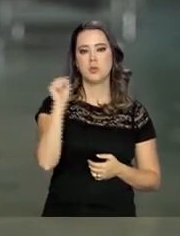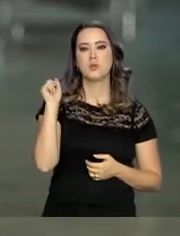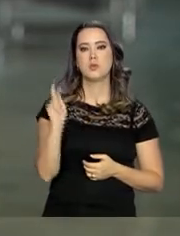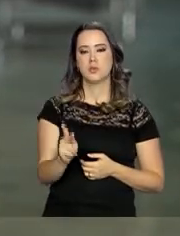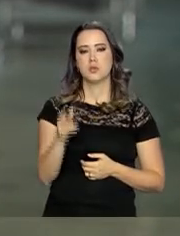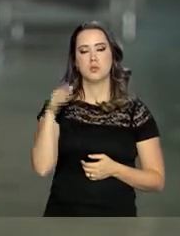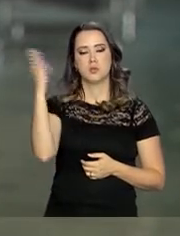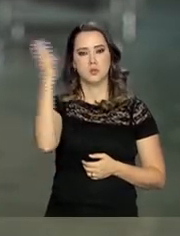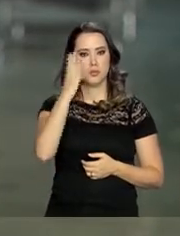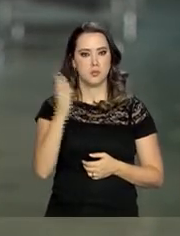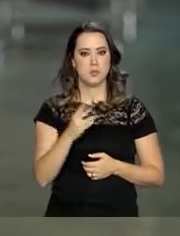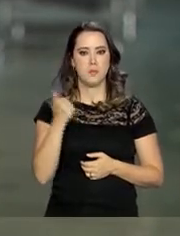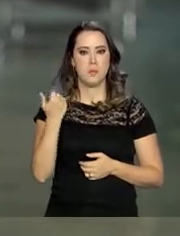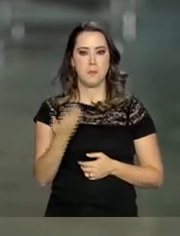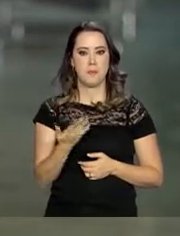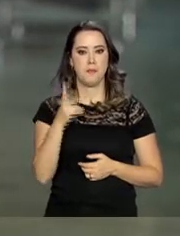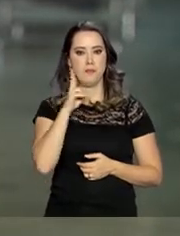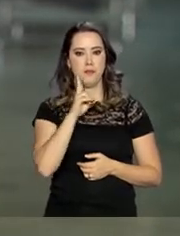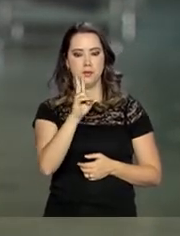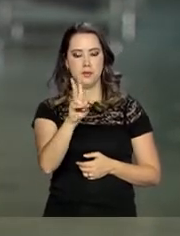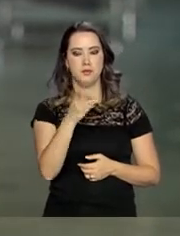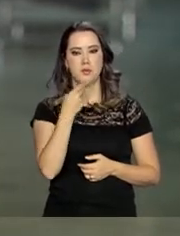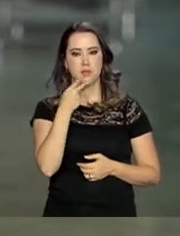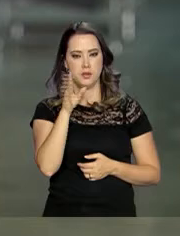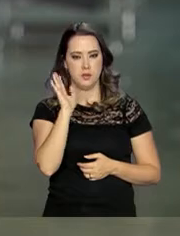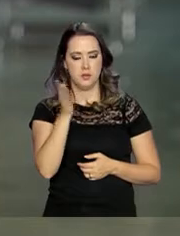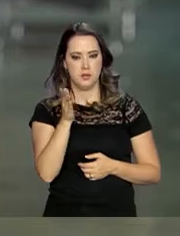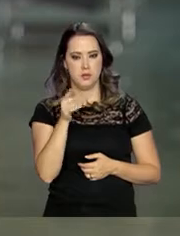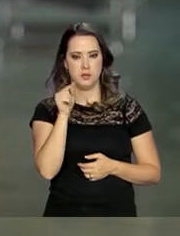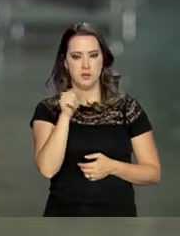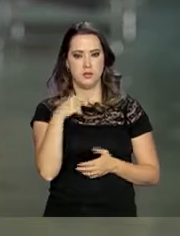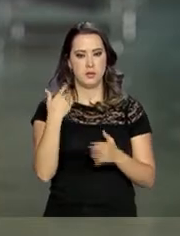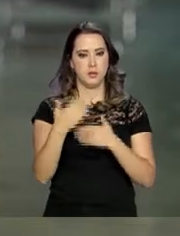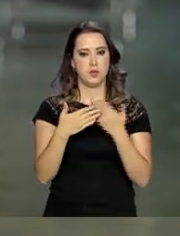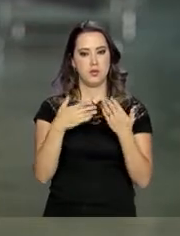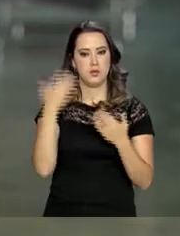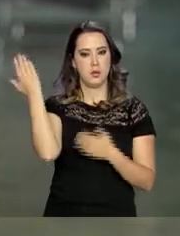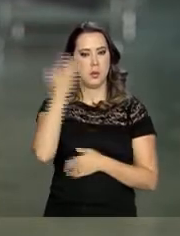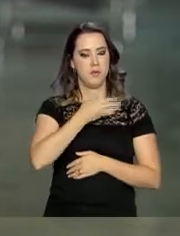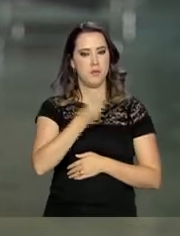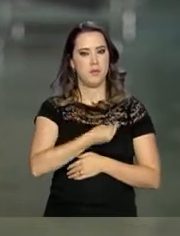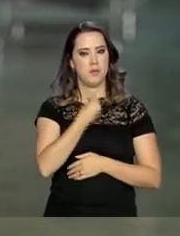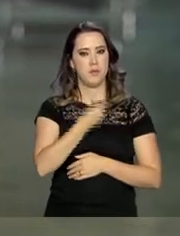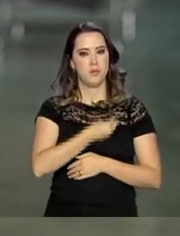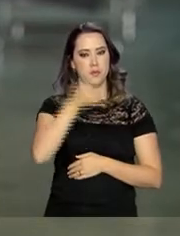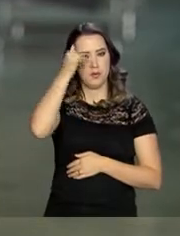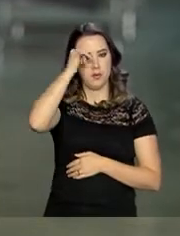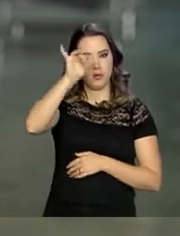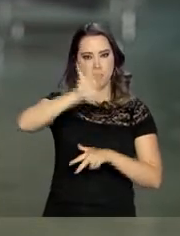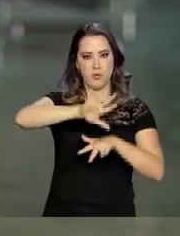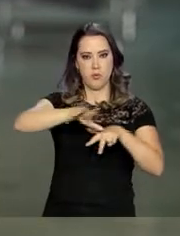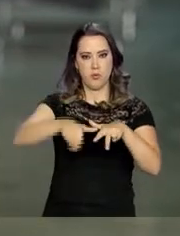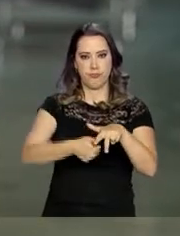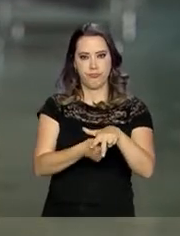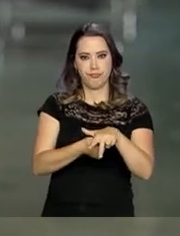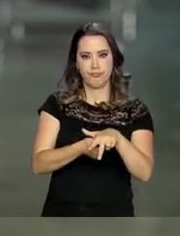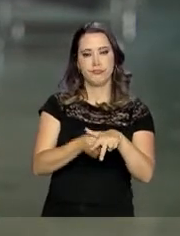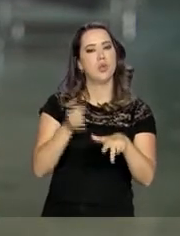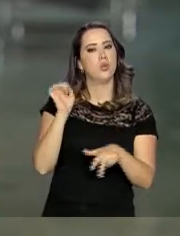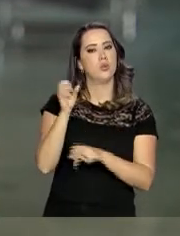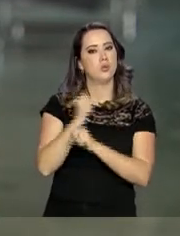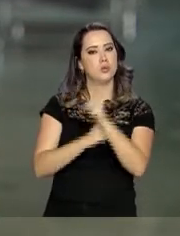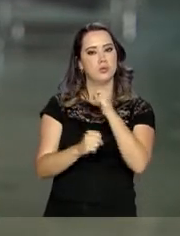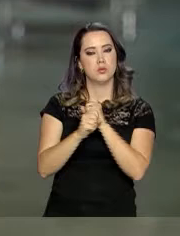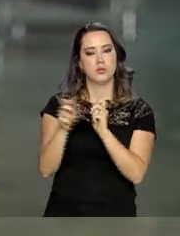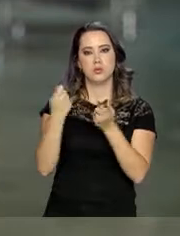e pensionistas no Brasil. E olha, como você disse, esse procedimento, a prova de vida, evita fraudes. Só no ano passado,